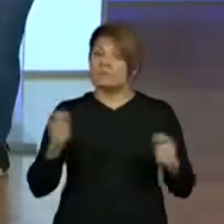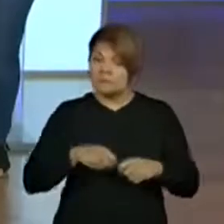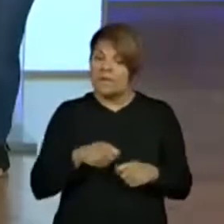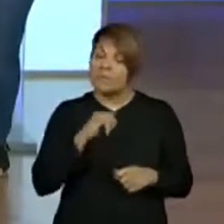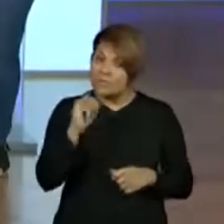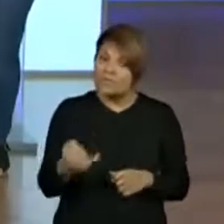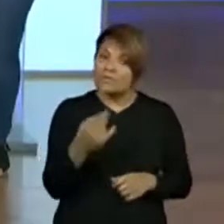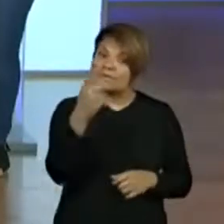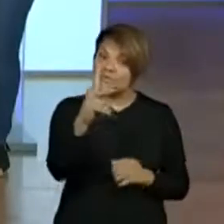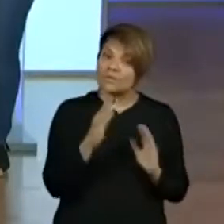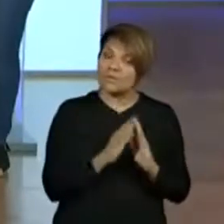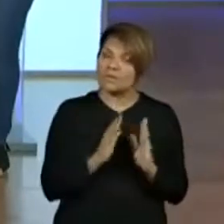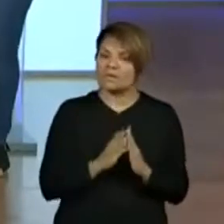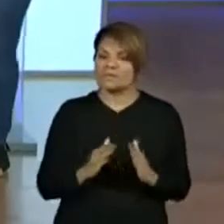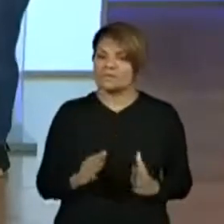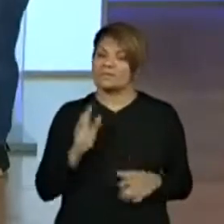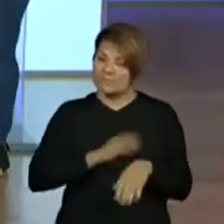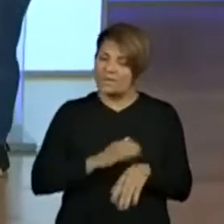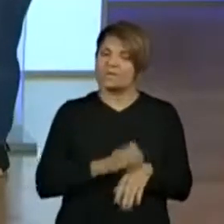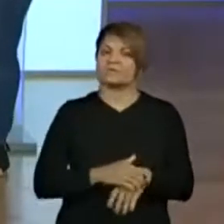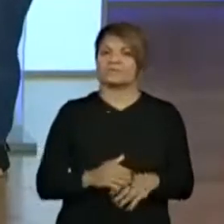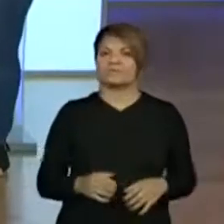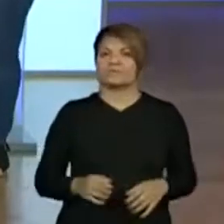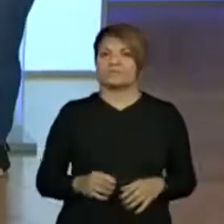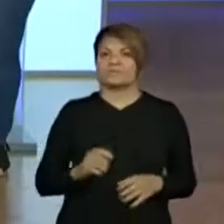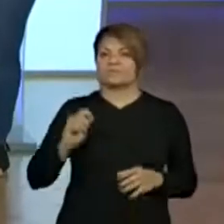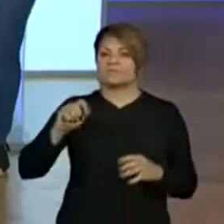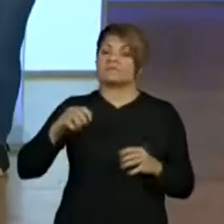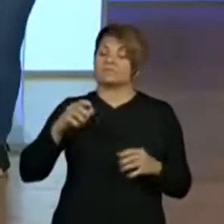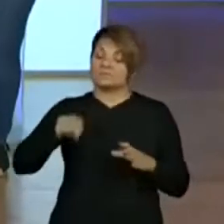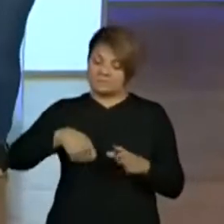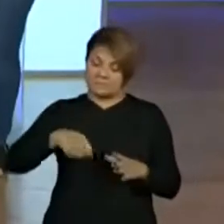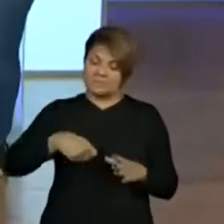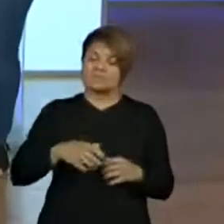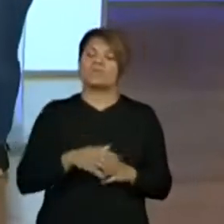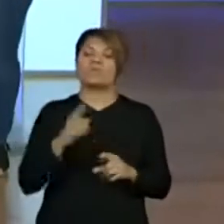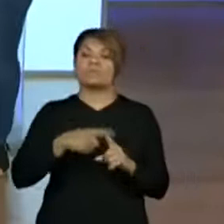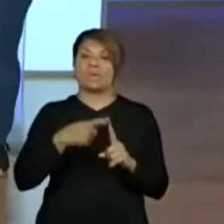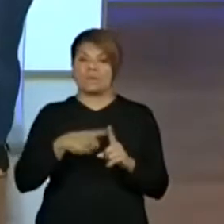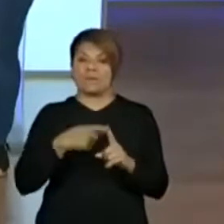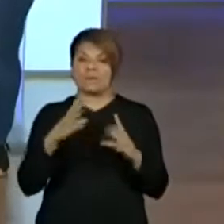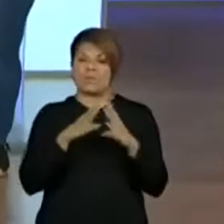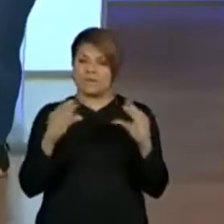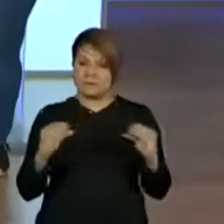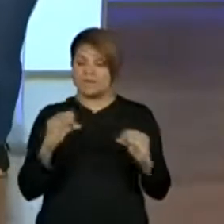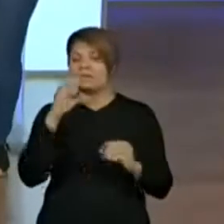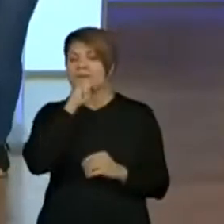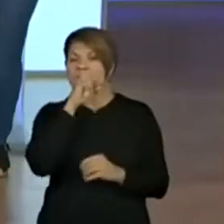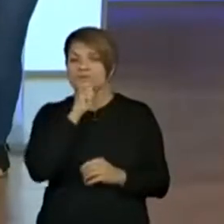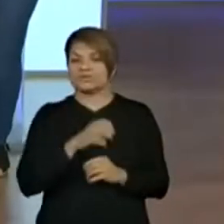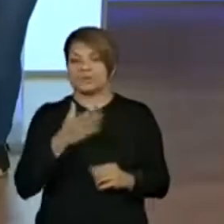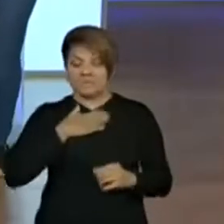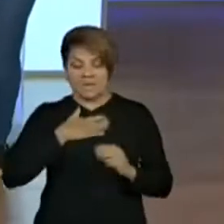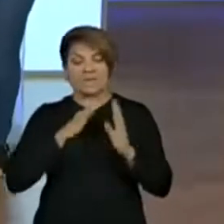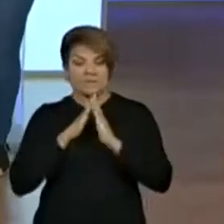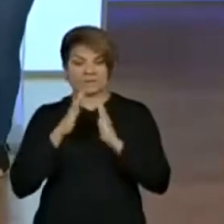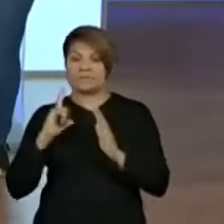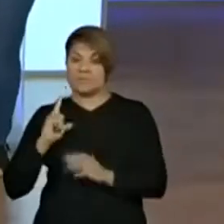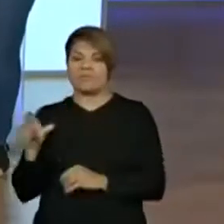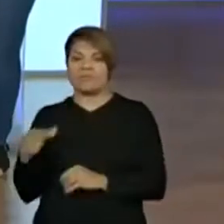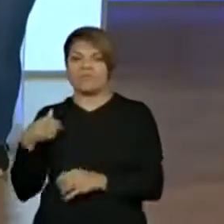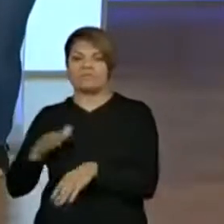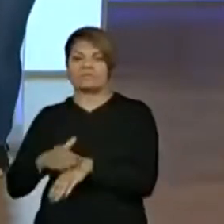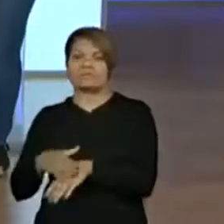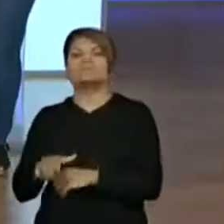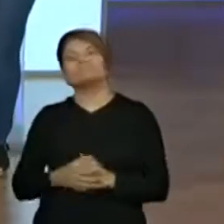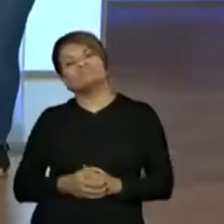frutas que você tem aí na sua casa e faça. Se eu fosse fazer na minha casa hoje, o professor ia ter banana, mamão e laranja. Que bom! Tá vendo? Faça salada